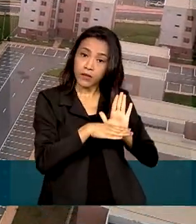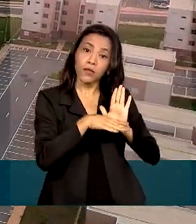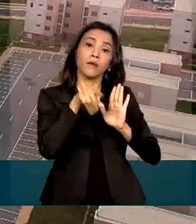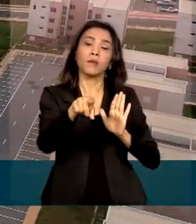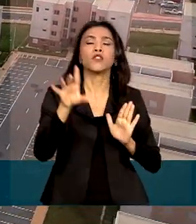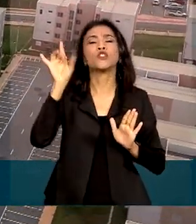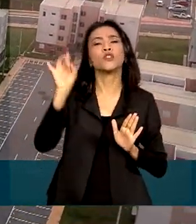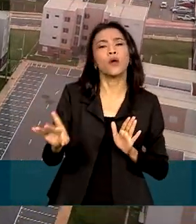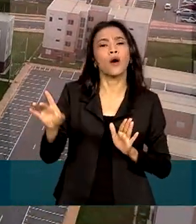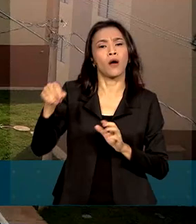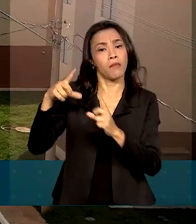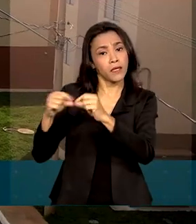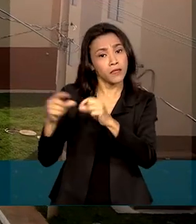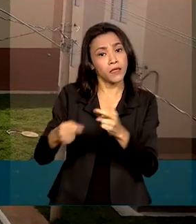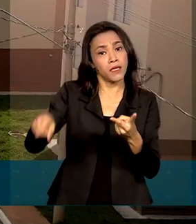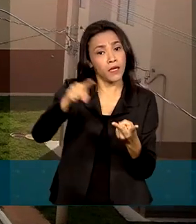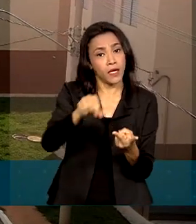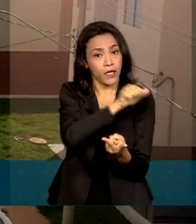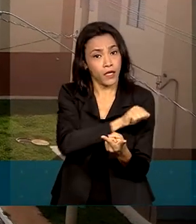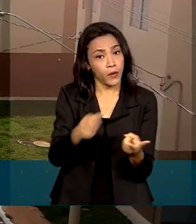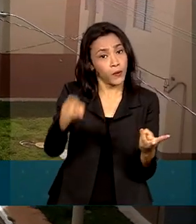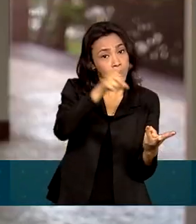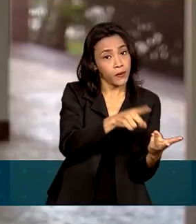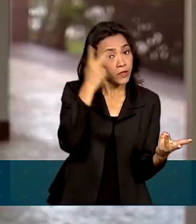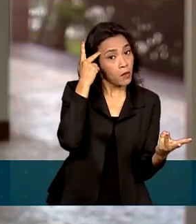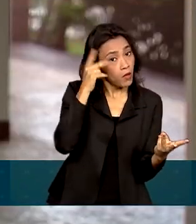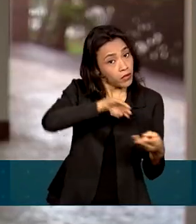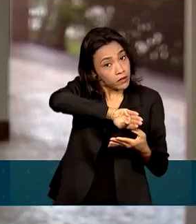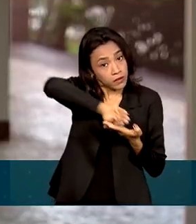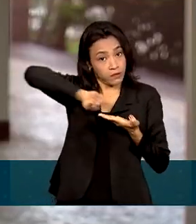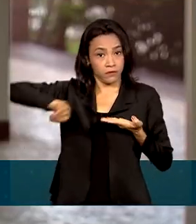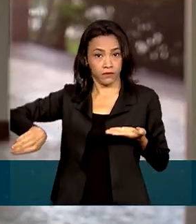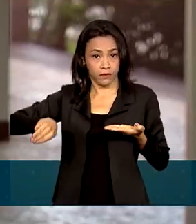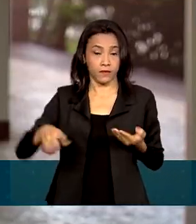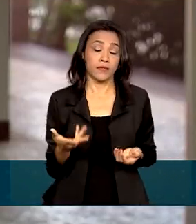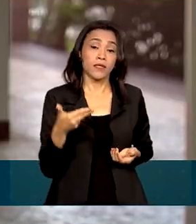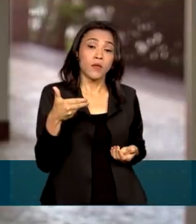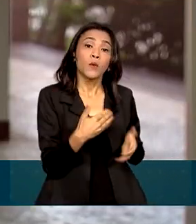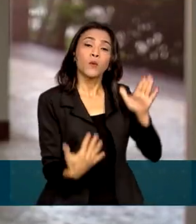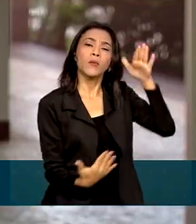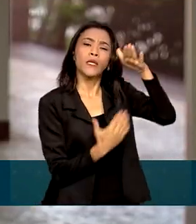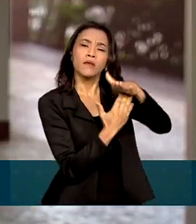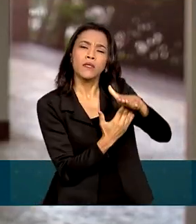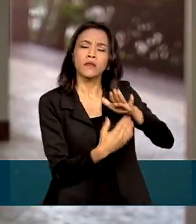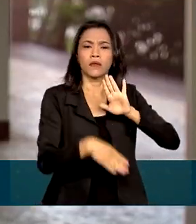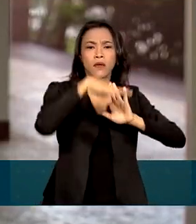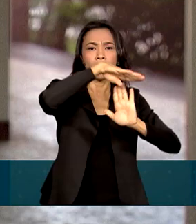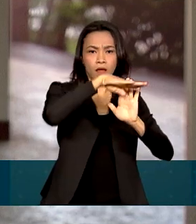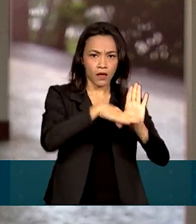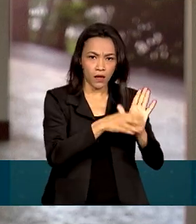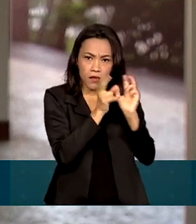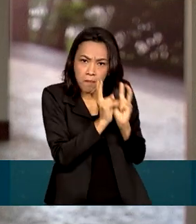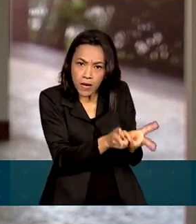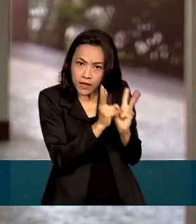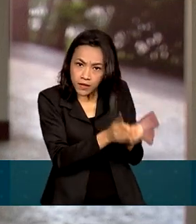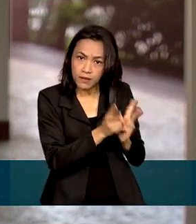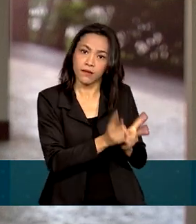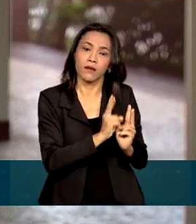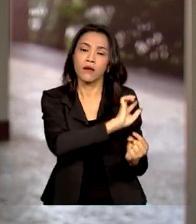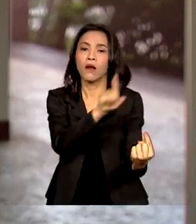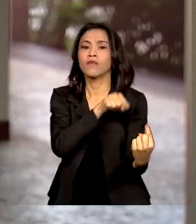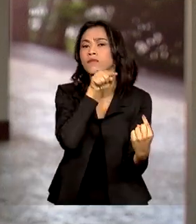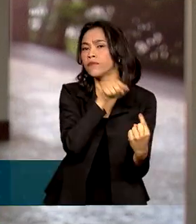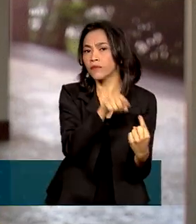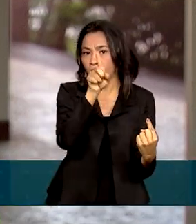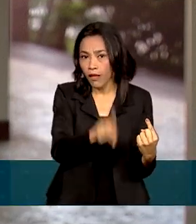de Brasília, do Rio de Janeiro e de São Paulo. Nesses locais, os atuais limites do programa foram mantidos. O objetivo